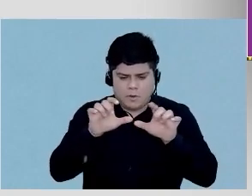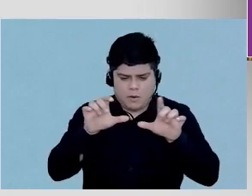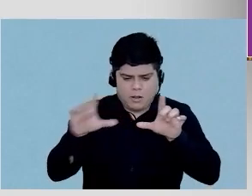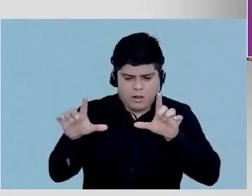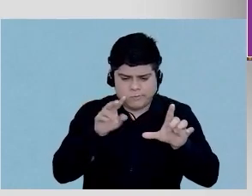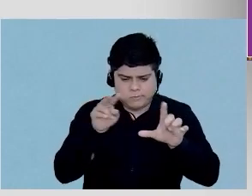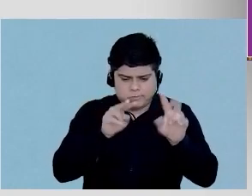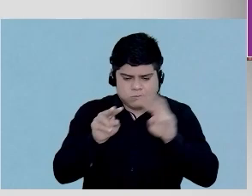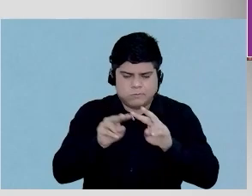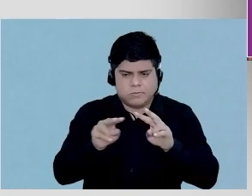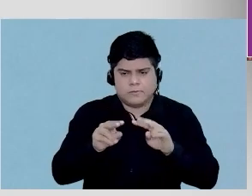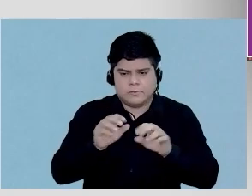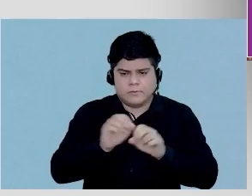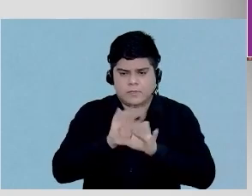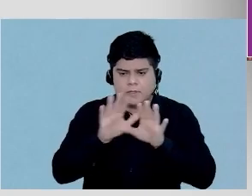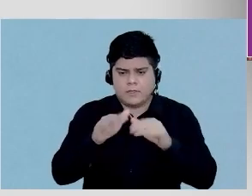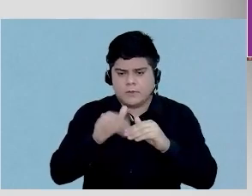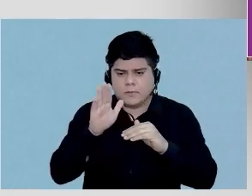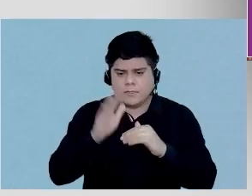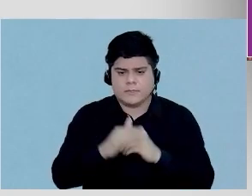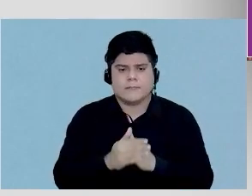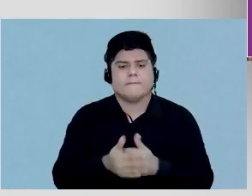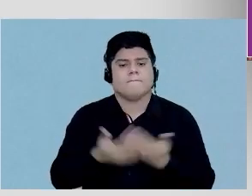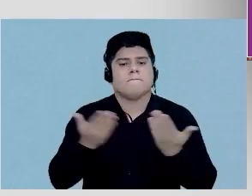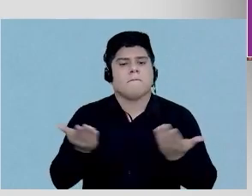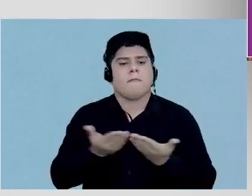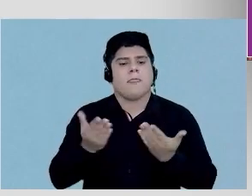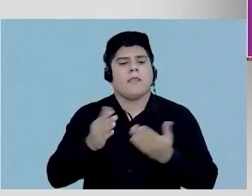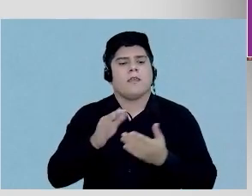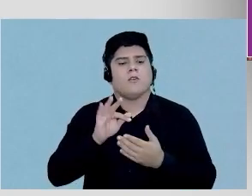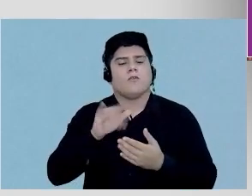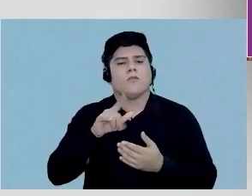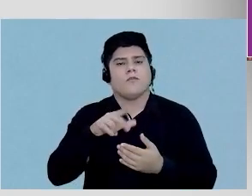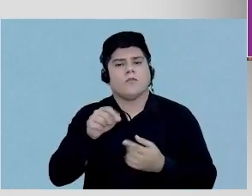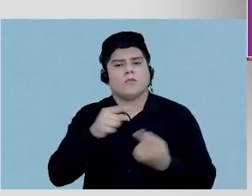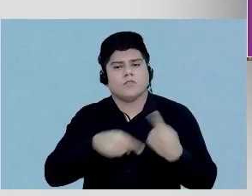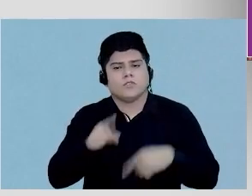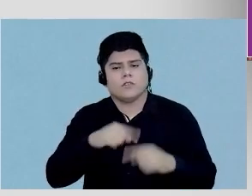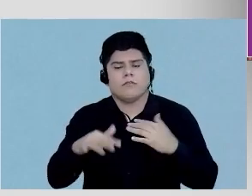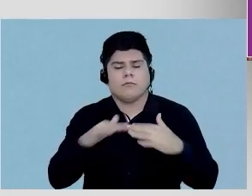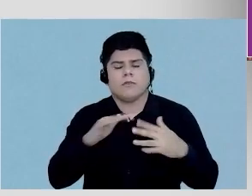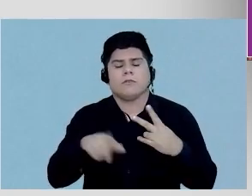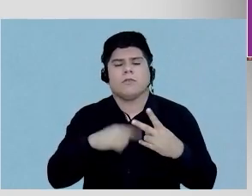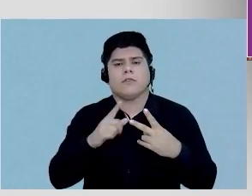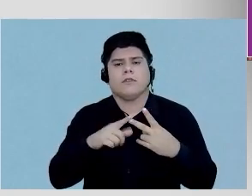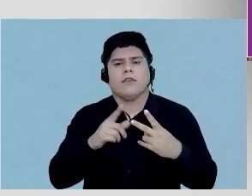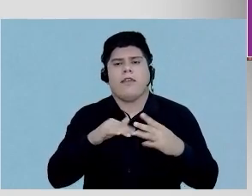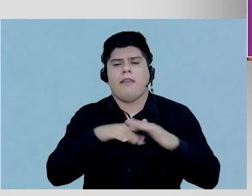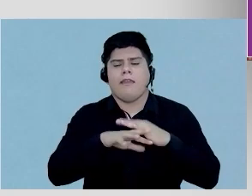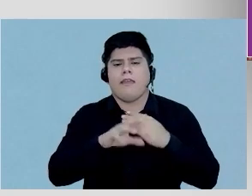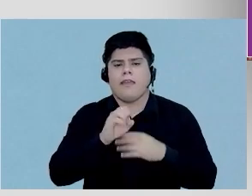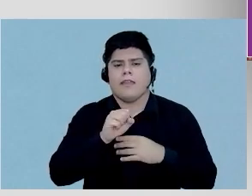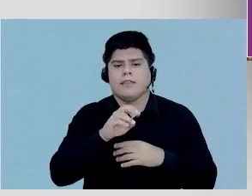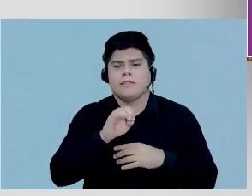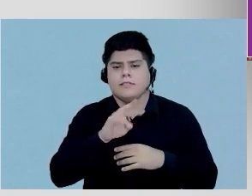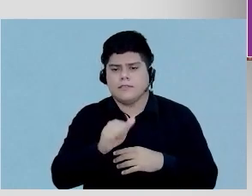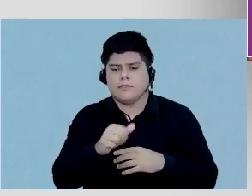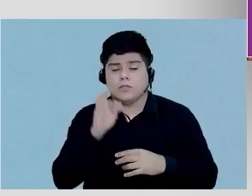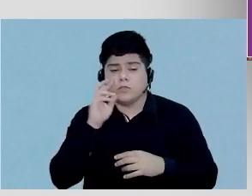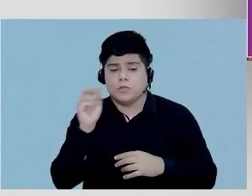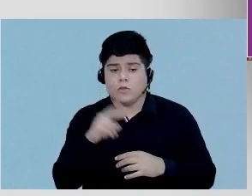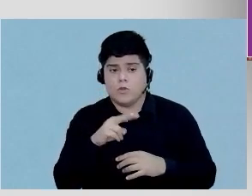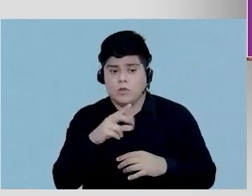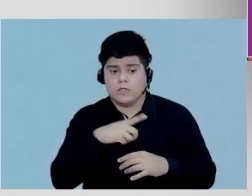do miocárdio. E o que nós fazemos com o fluxo dinâmico e com a reserva de fluxo dinâmico é que nós olhamos a